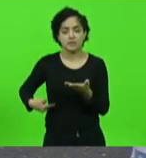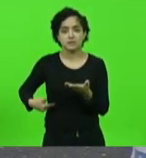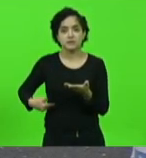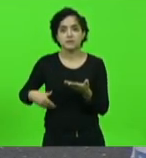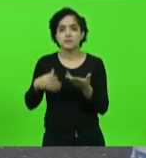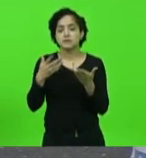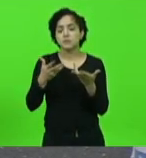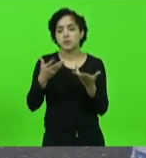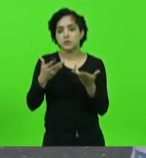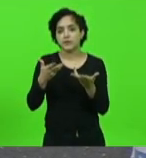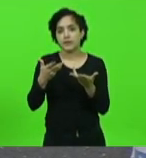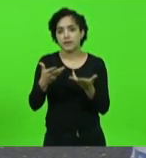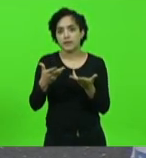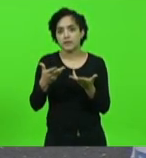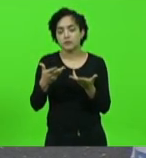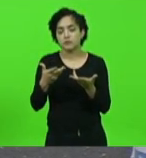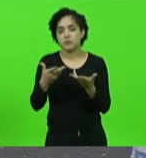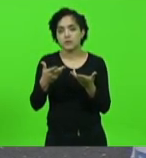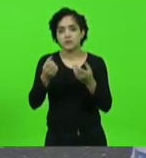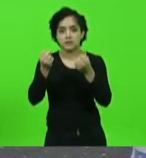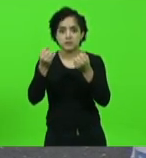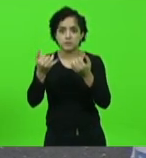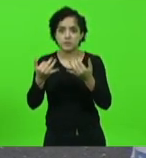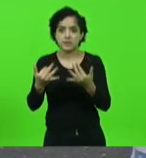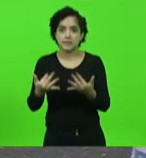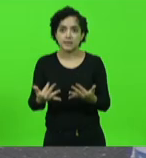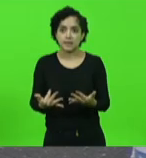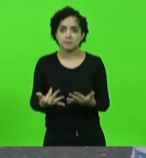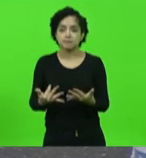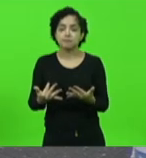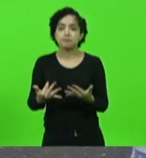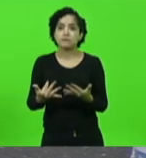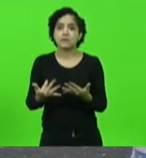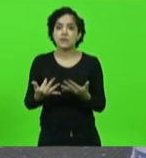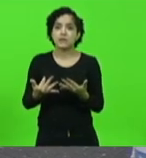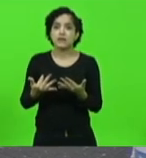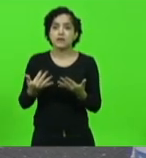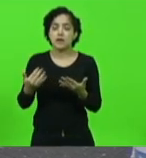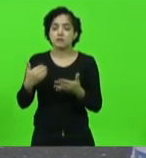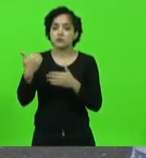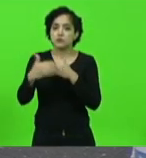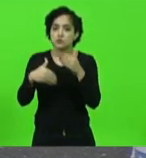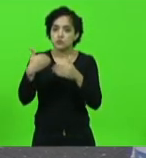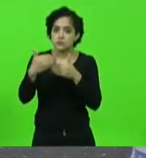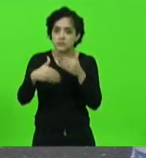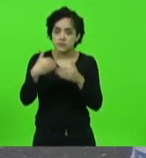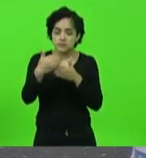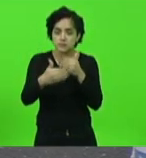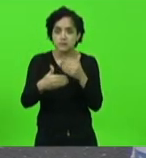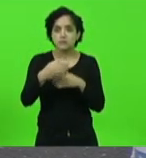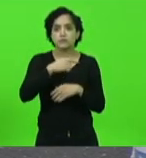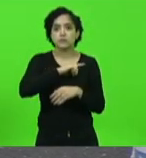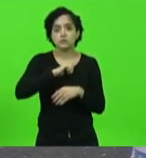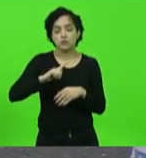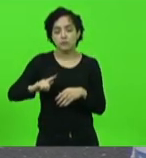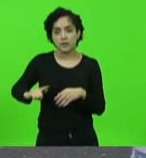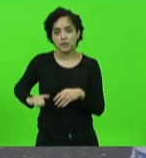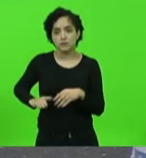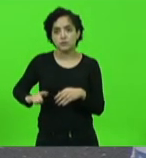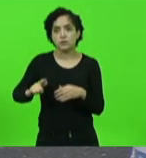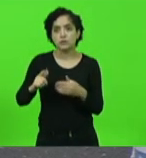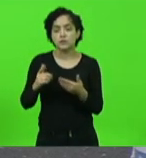fazer menção aos sucessivos governadores a partir